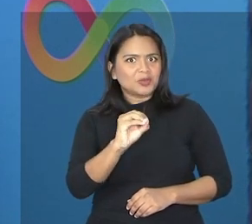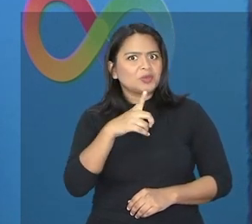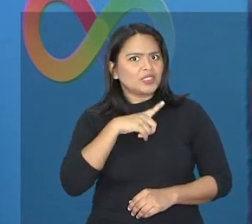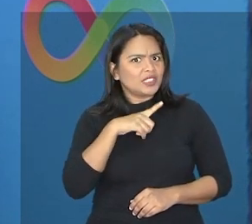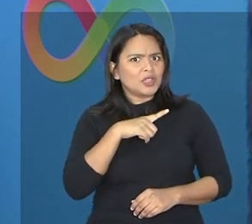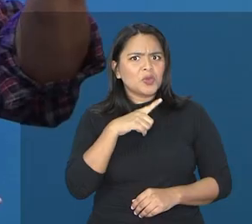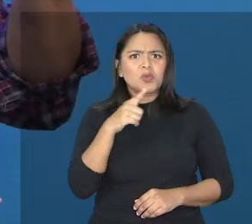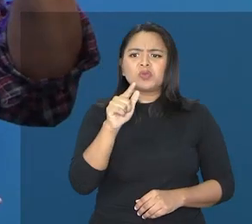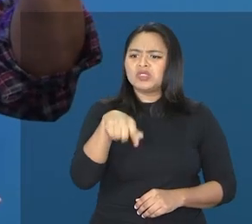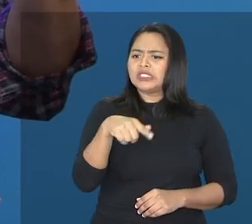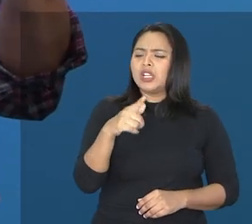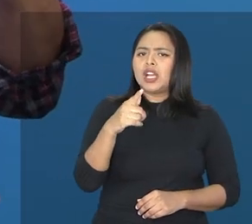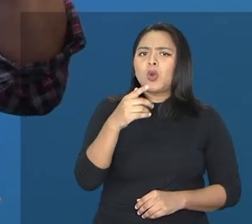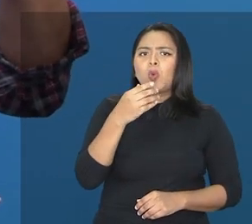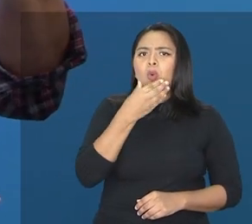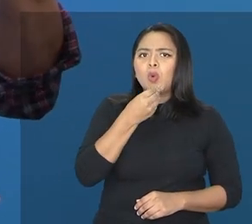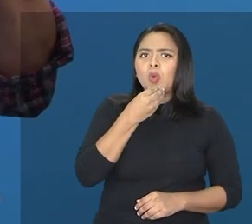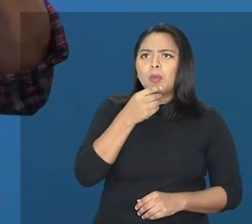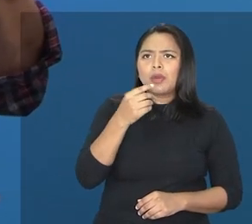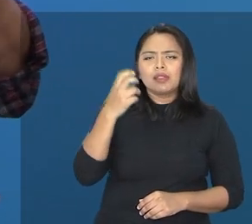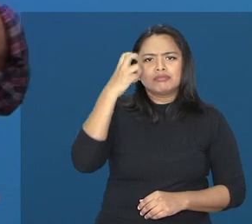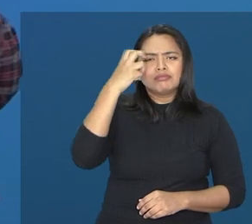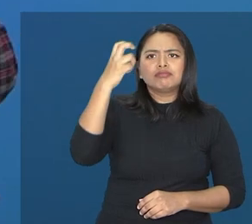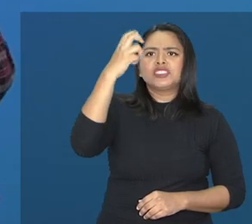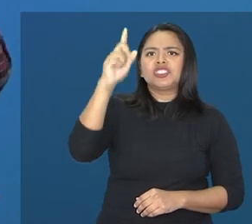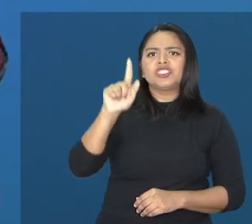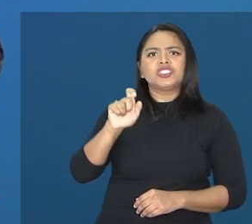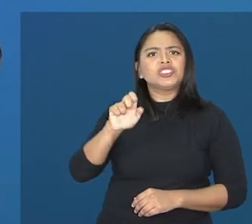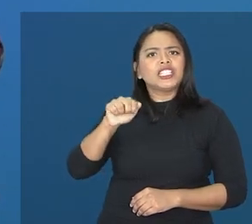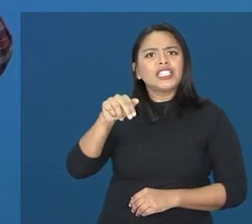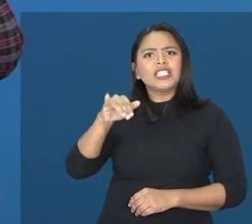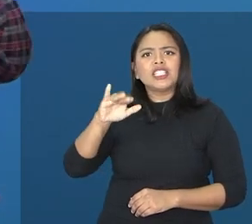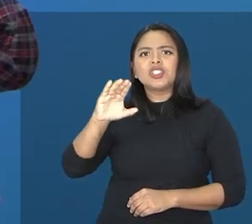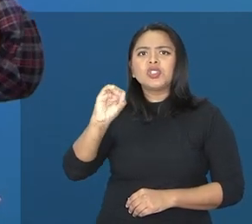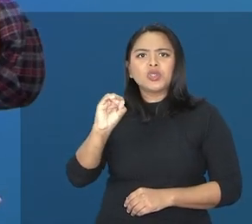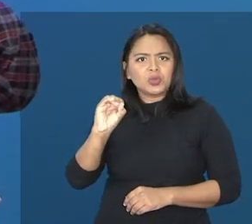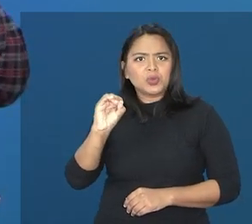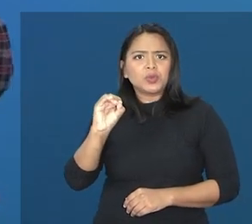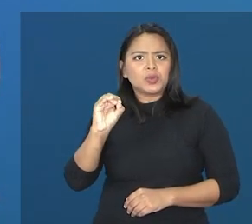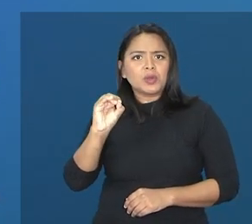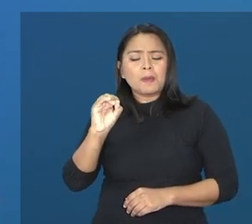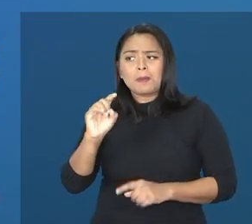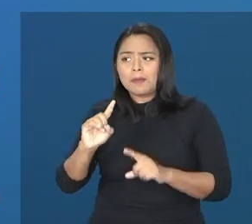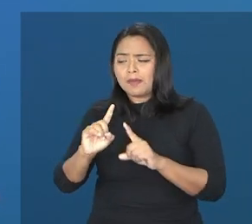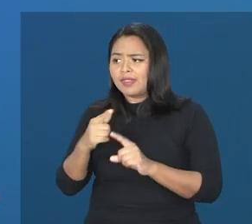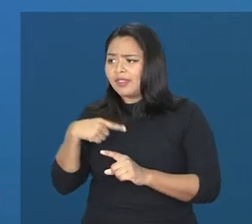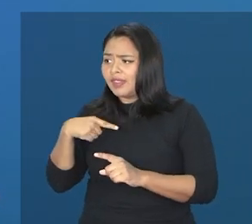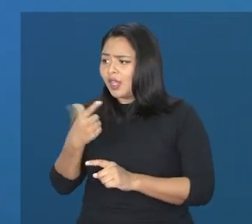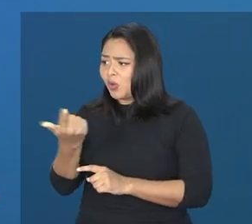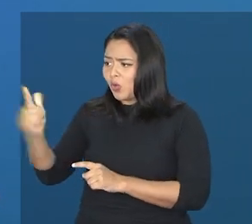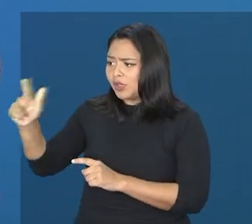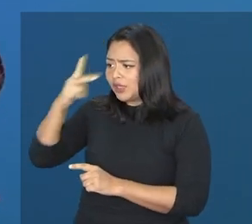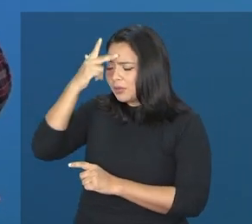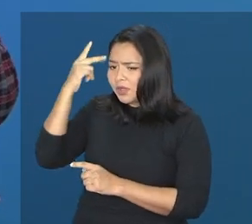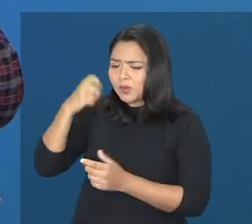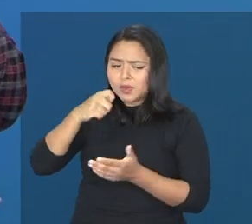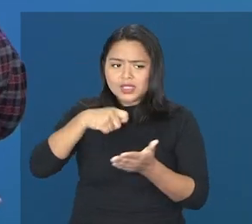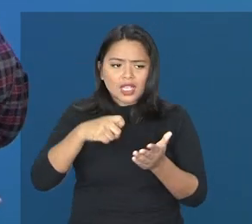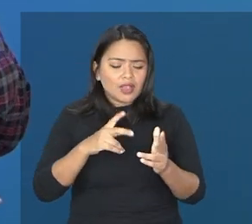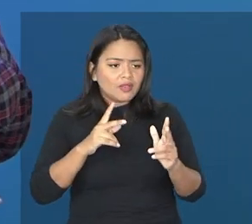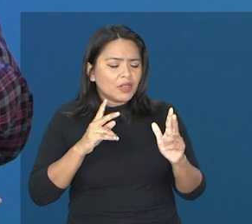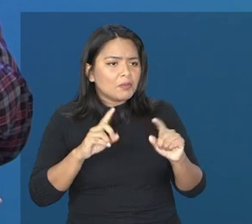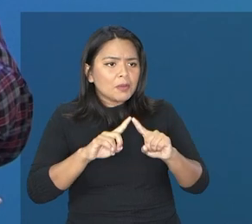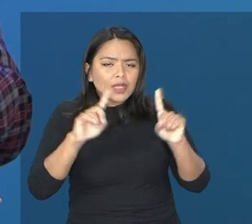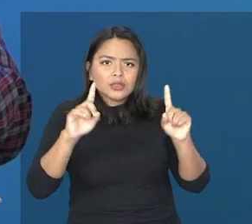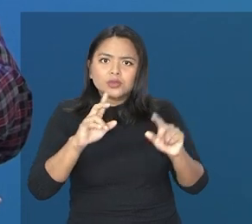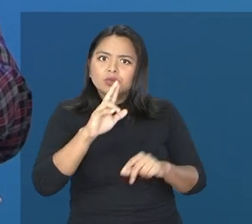outras pessoas que escrevem livros, mas não se igualam, nem tiveram o